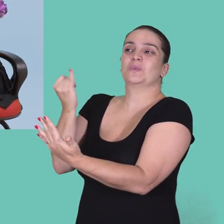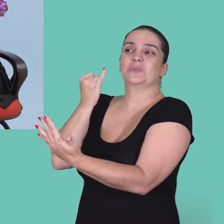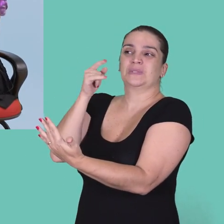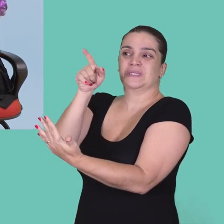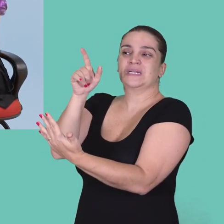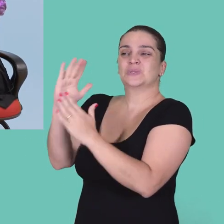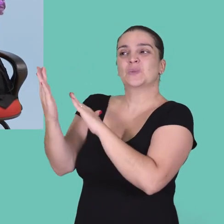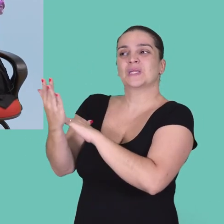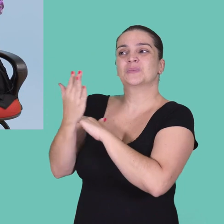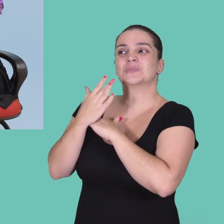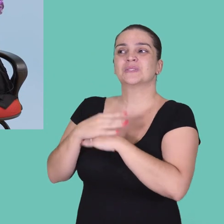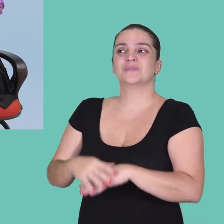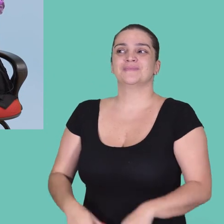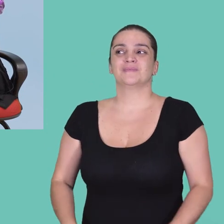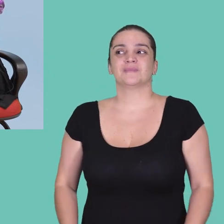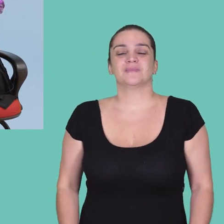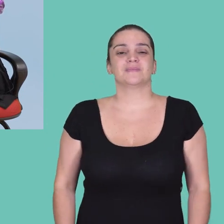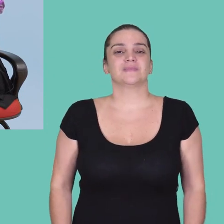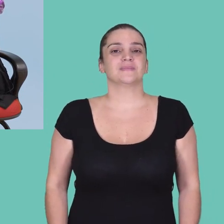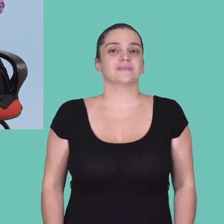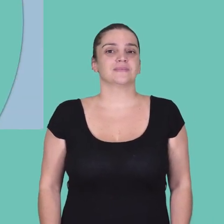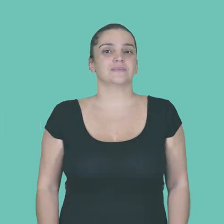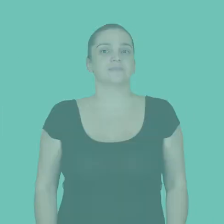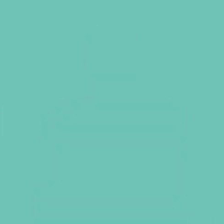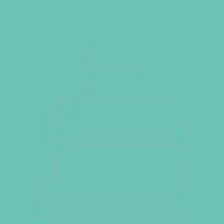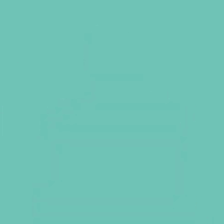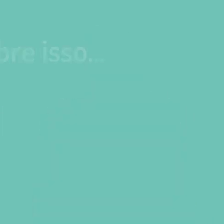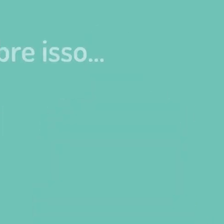imprescindível a sua colaboração, professora.